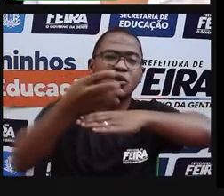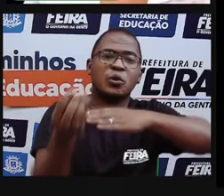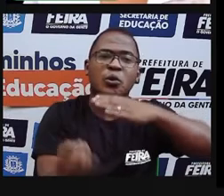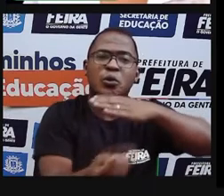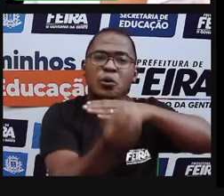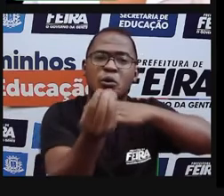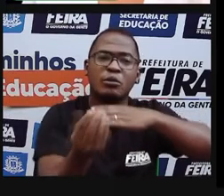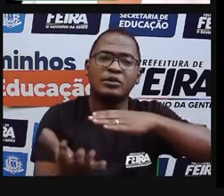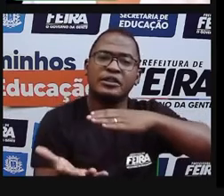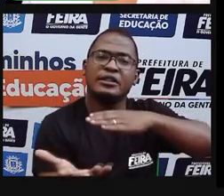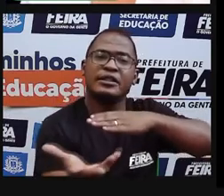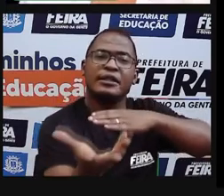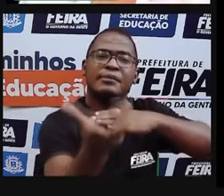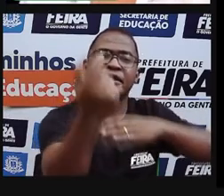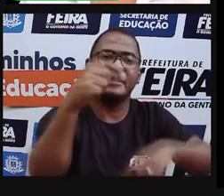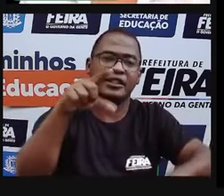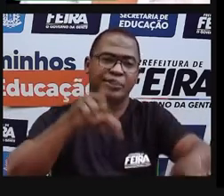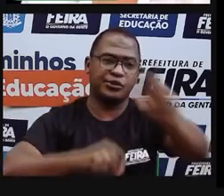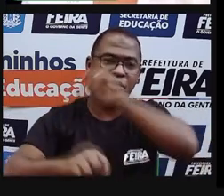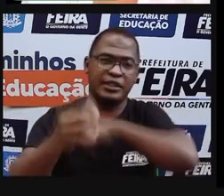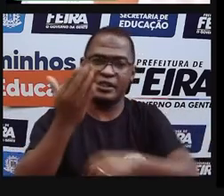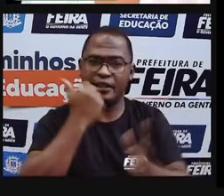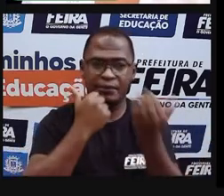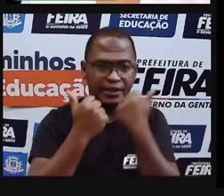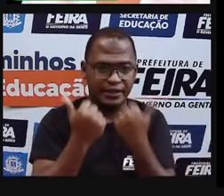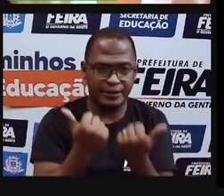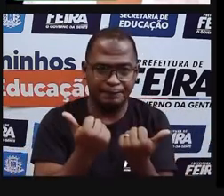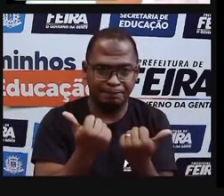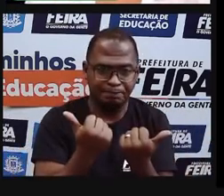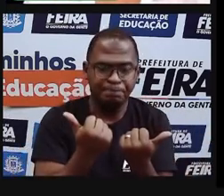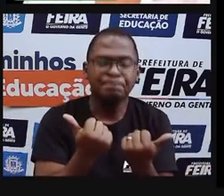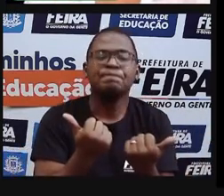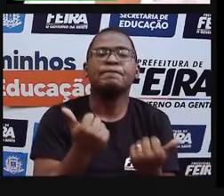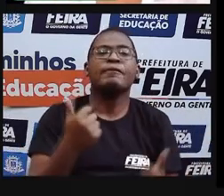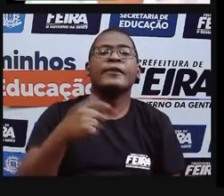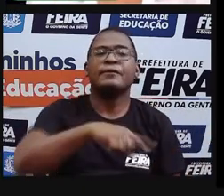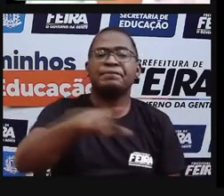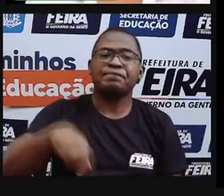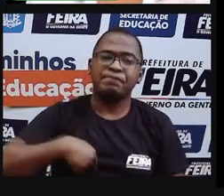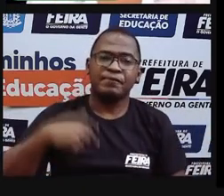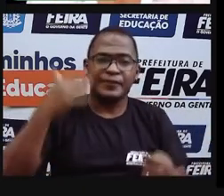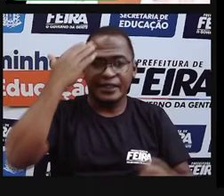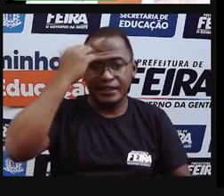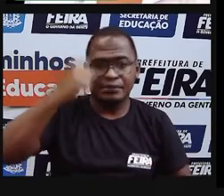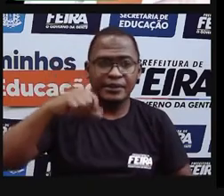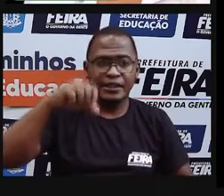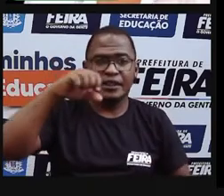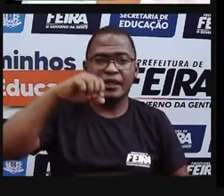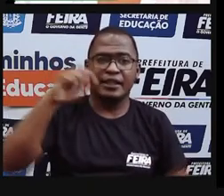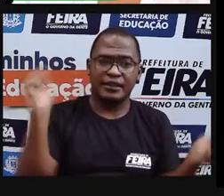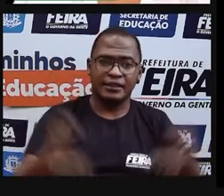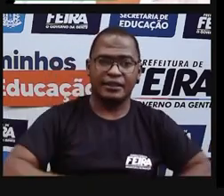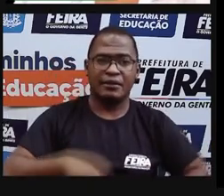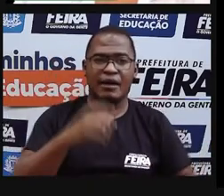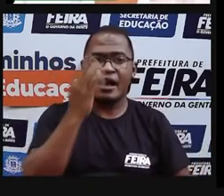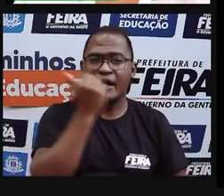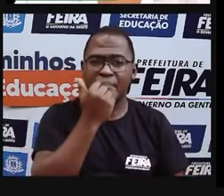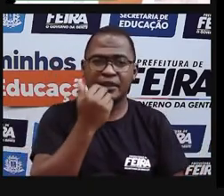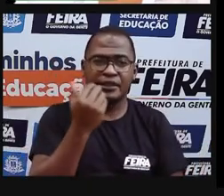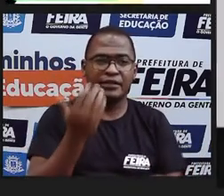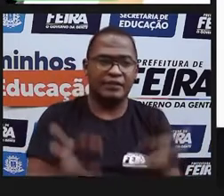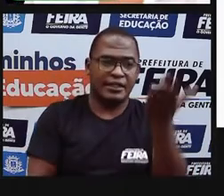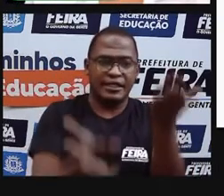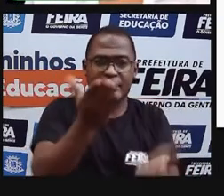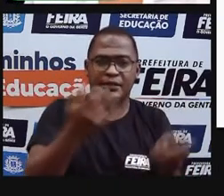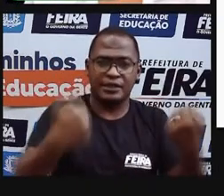que a gente não pode. Mas o que é que a gente pode fazer? O que é mais adequado pra gente manter a nossa alimentação saudável? Vamos assistir esse vídeo?